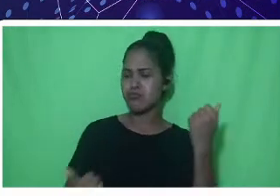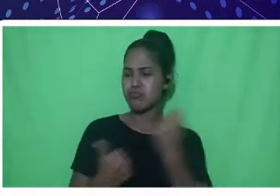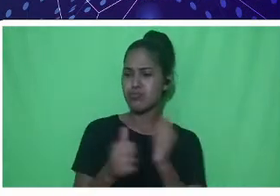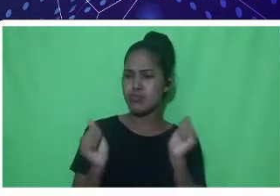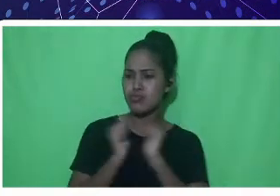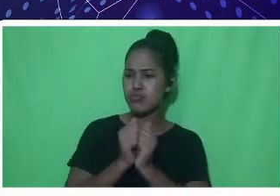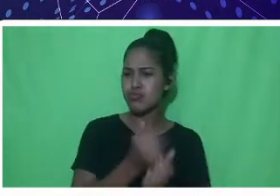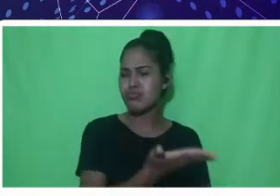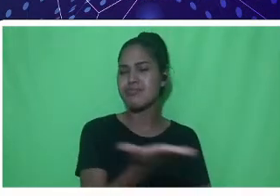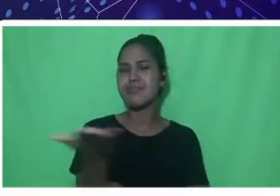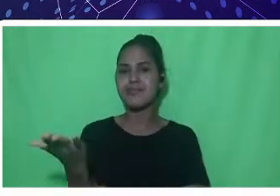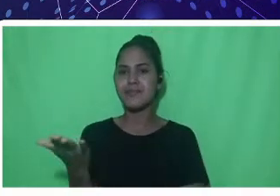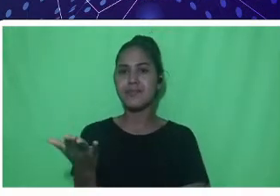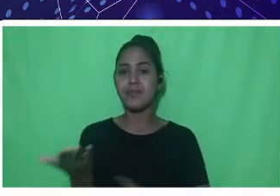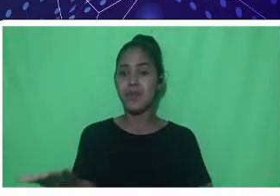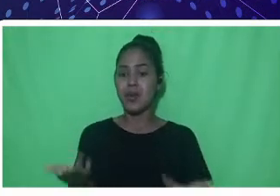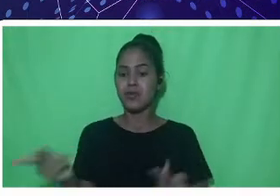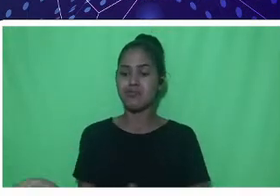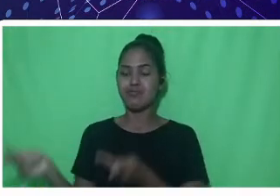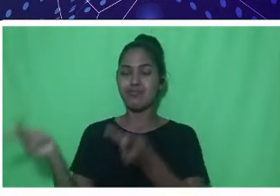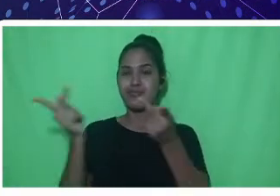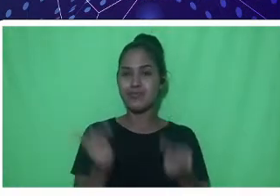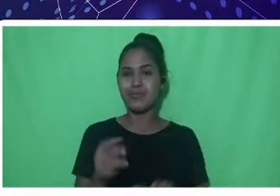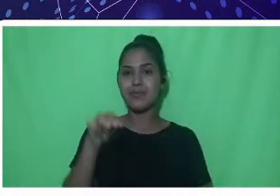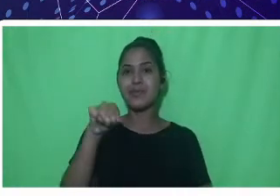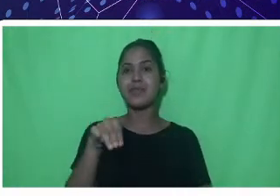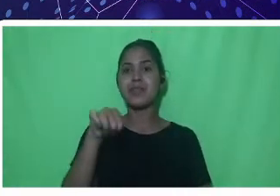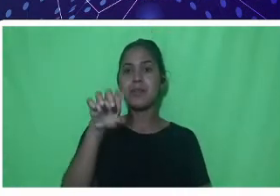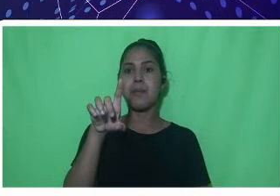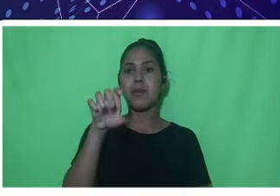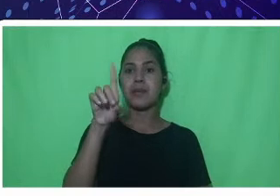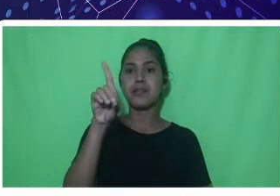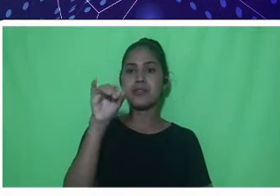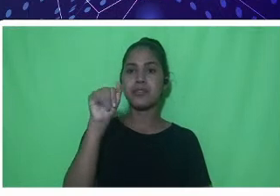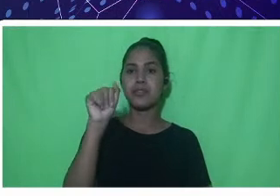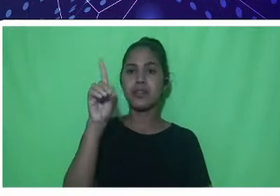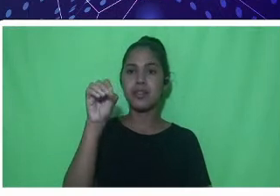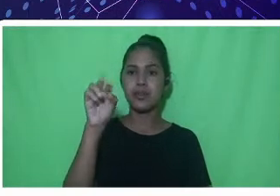passo a palavra para o nosso mediador, que conduzirá os trabalhos nessa tarde.